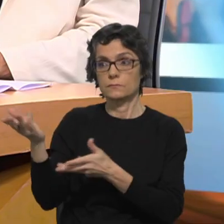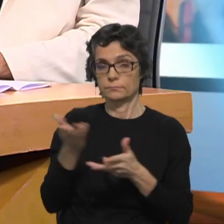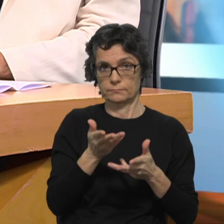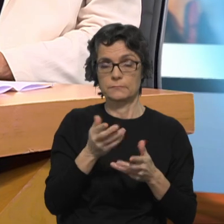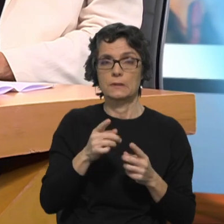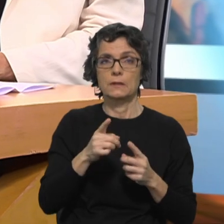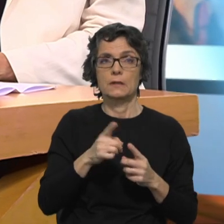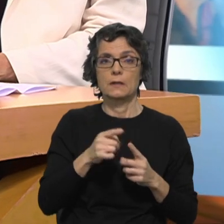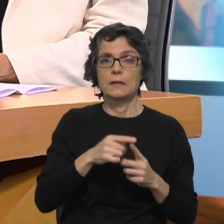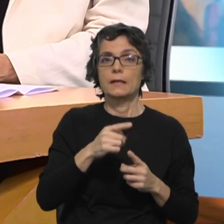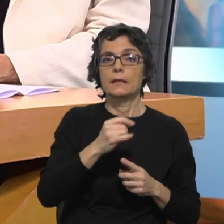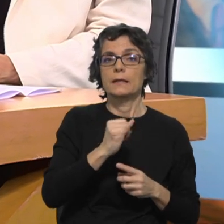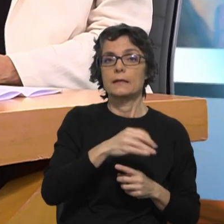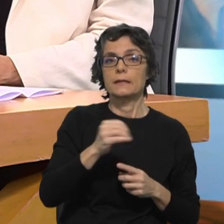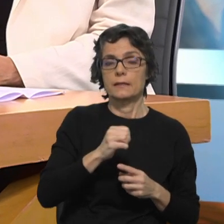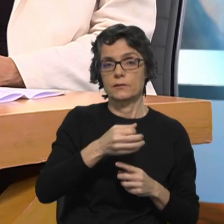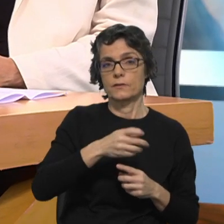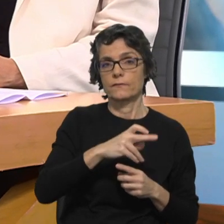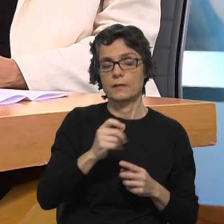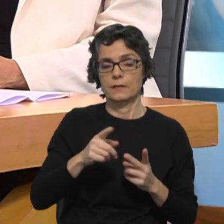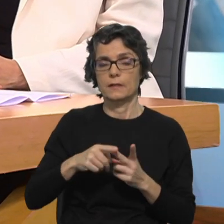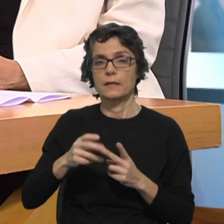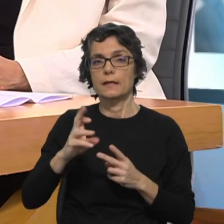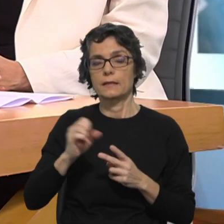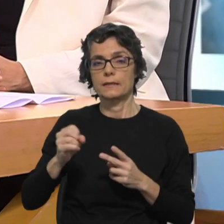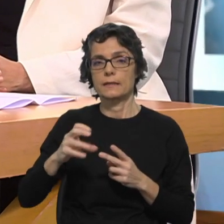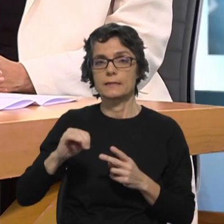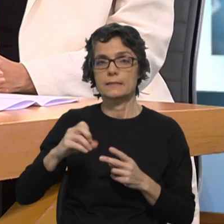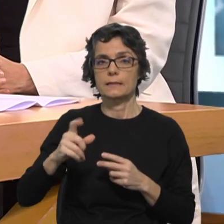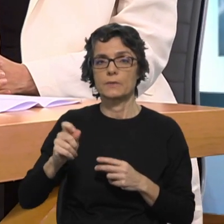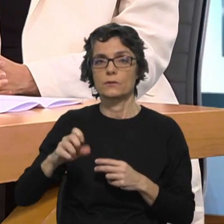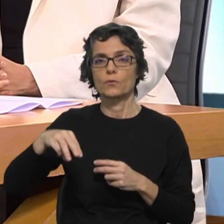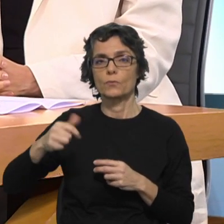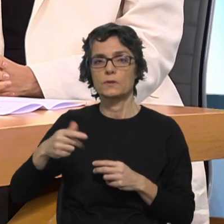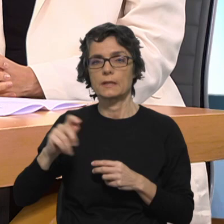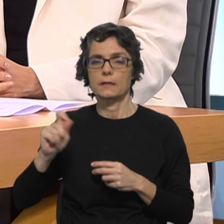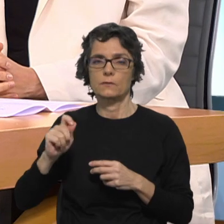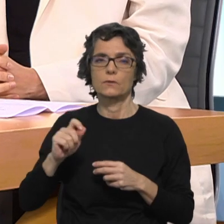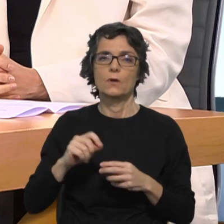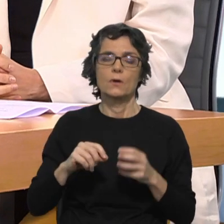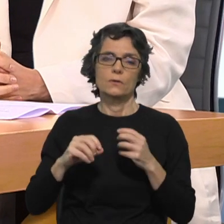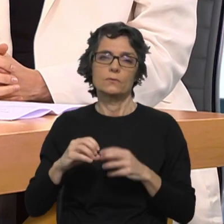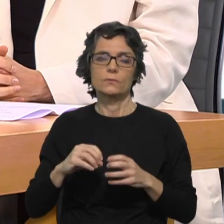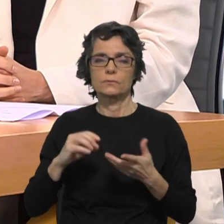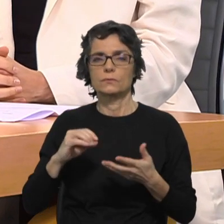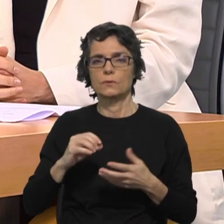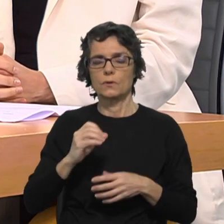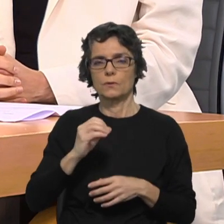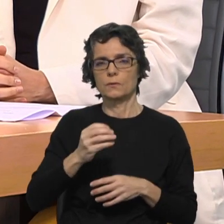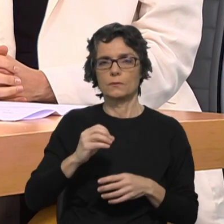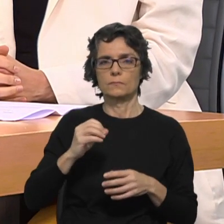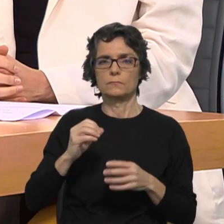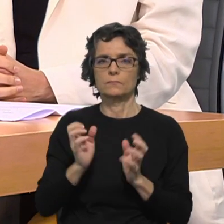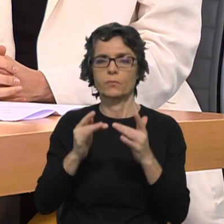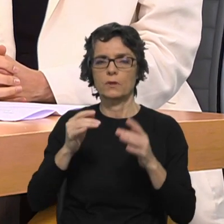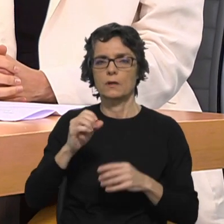Vieira, Presidente do Centro de Reflexão Cristã, e Rita Sacramento Monteiro, do Conselho Editorial do portal.sj. Muito boa